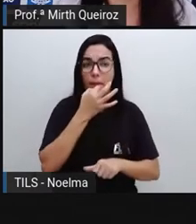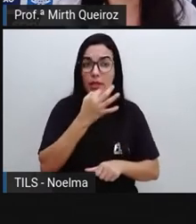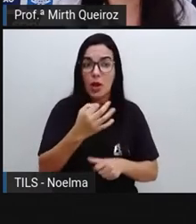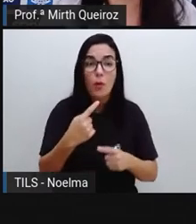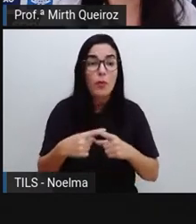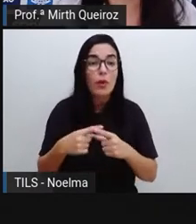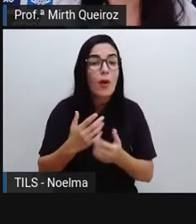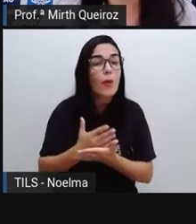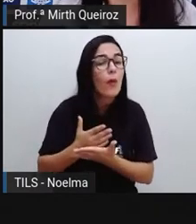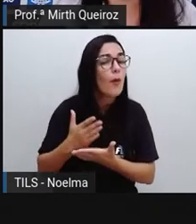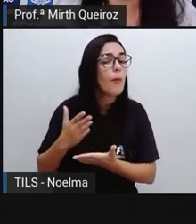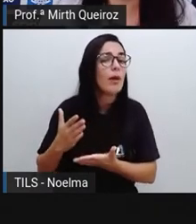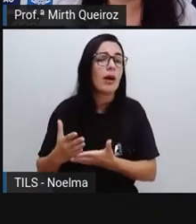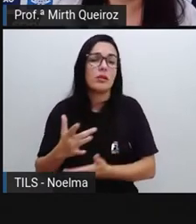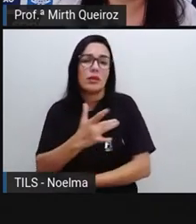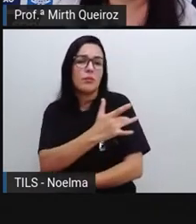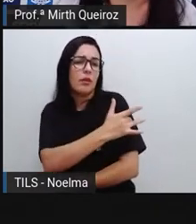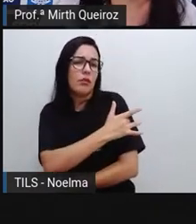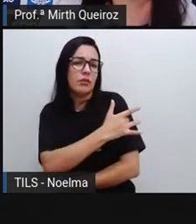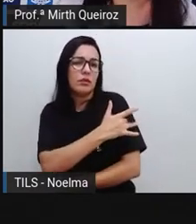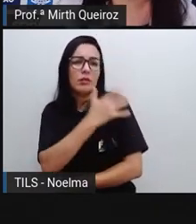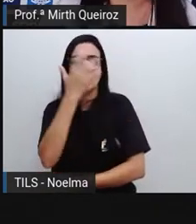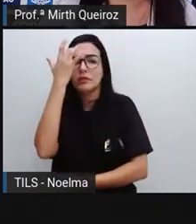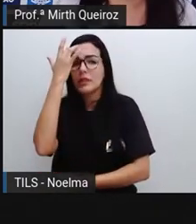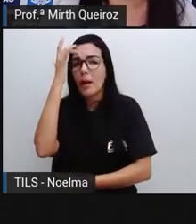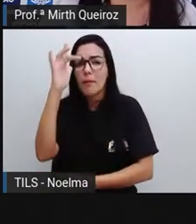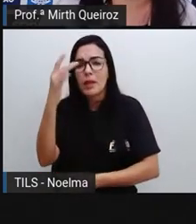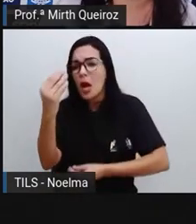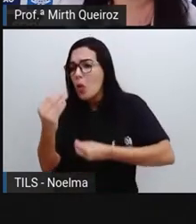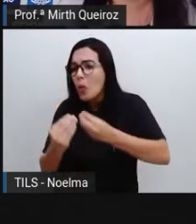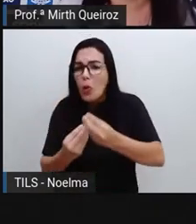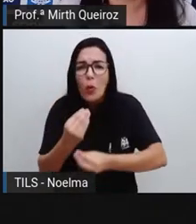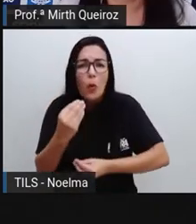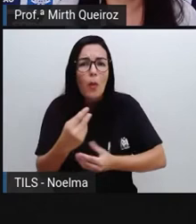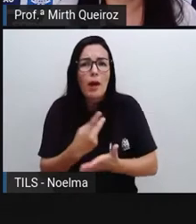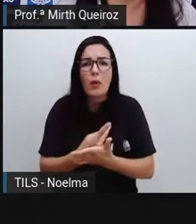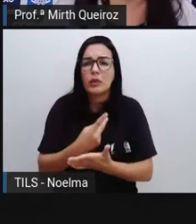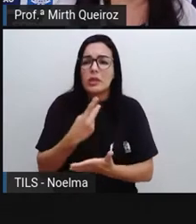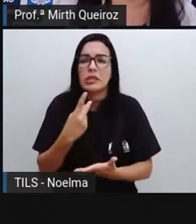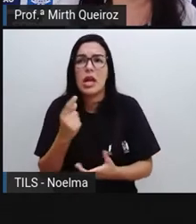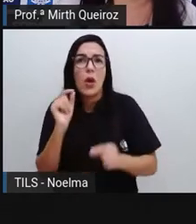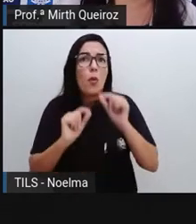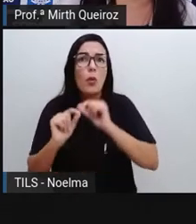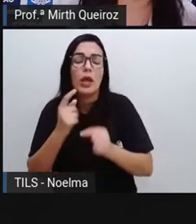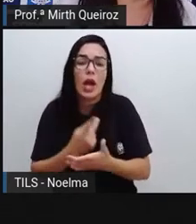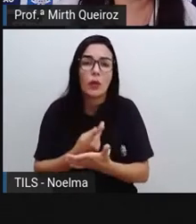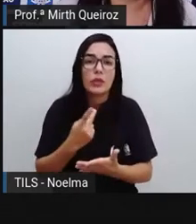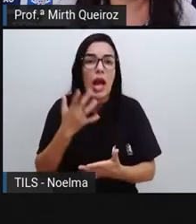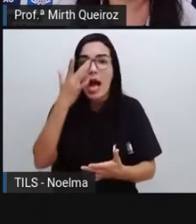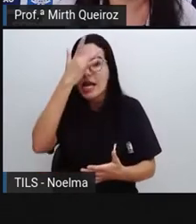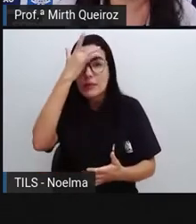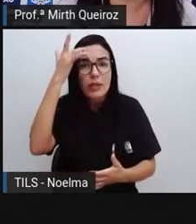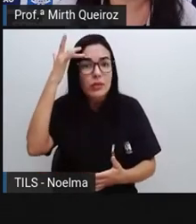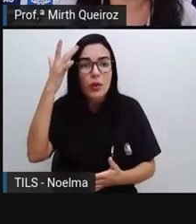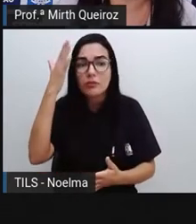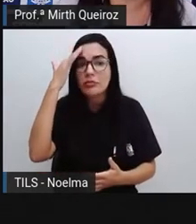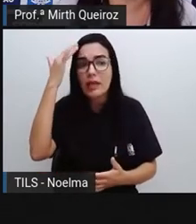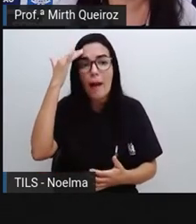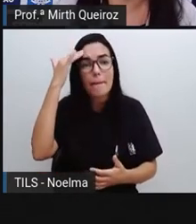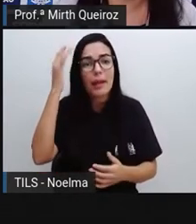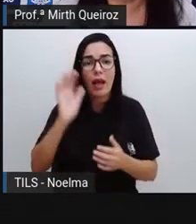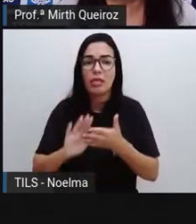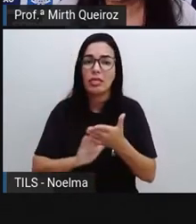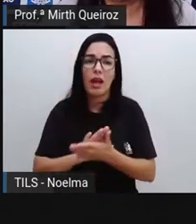processo de imunização. Então, não se sabia ainda como é que ia ser, o que iria acontecer. As pessoas não sabiam, na